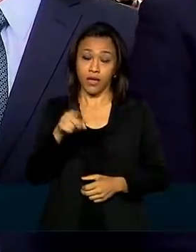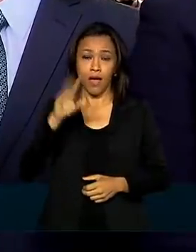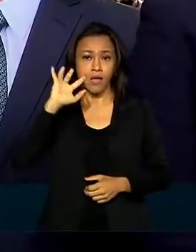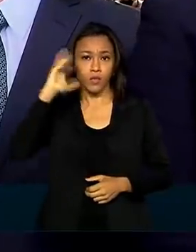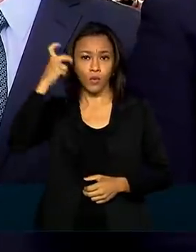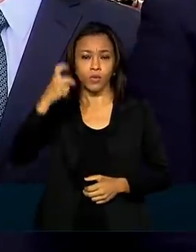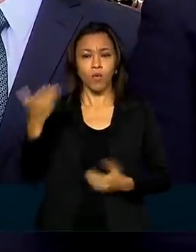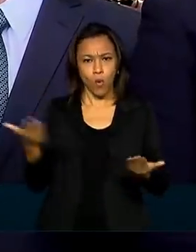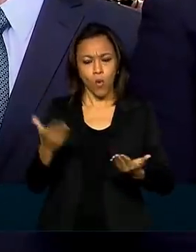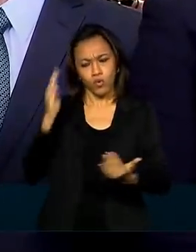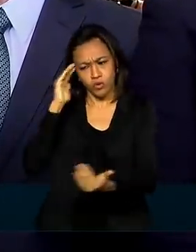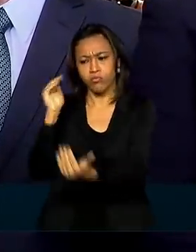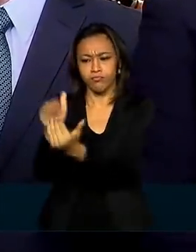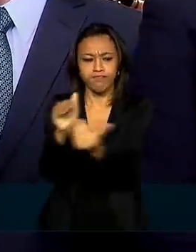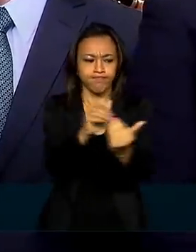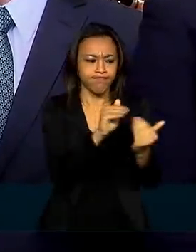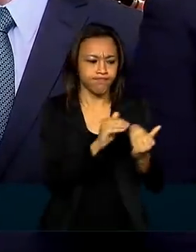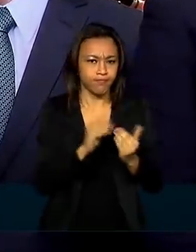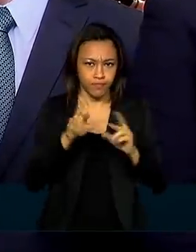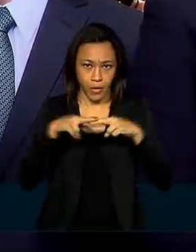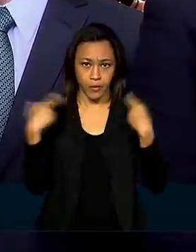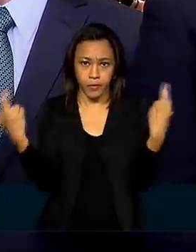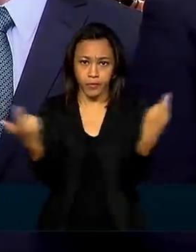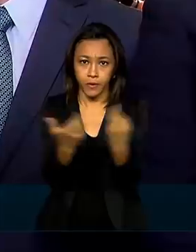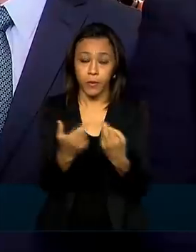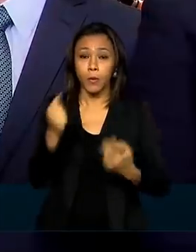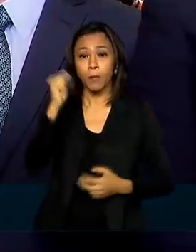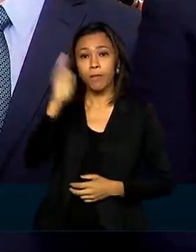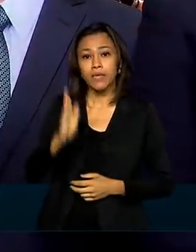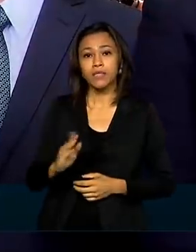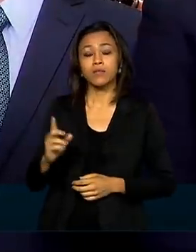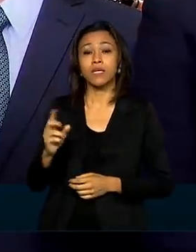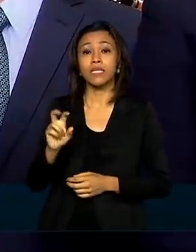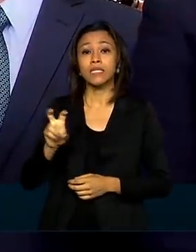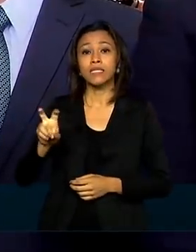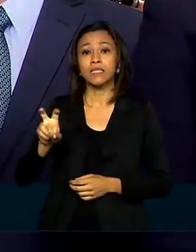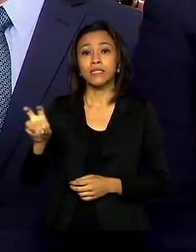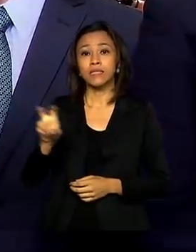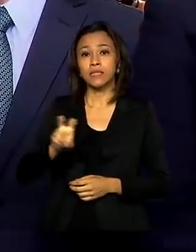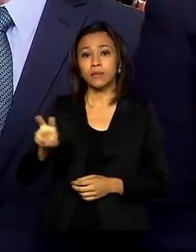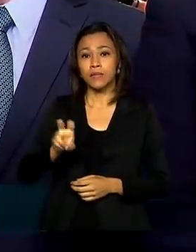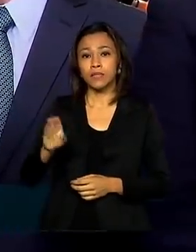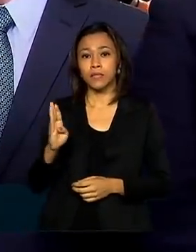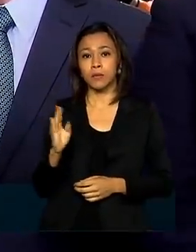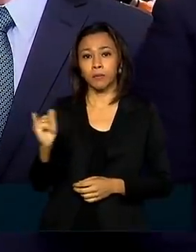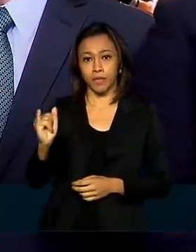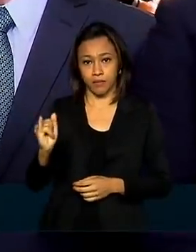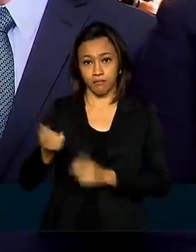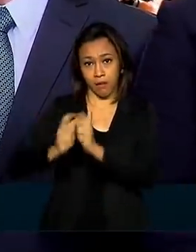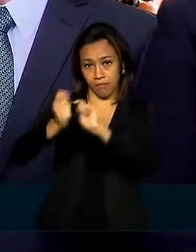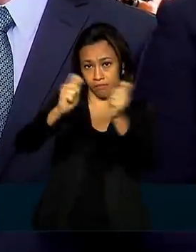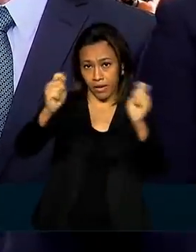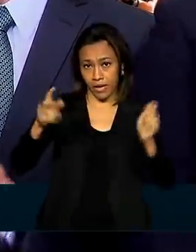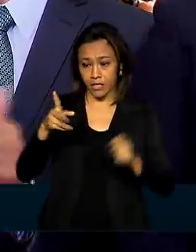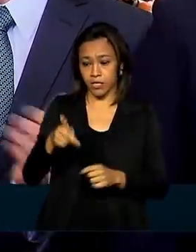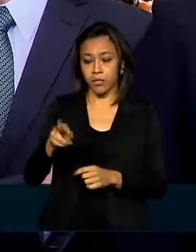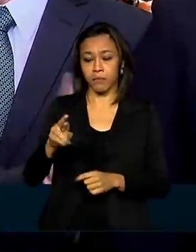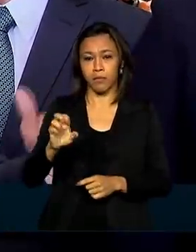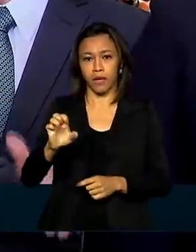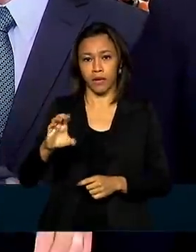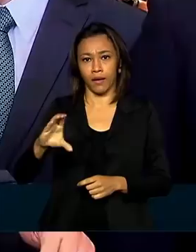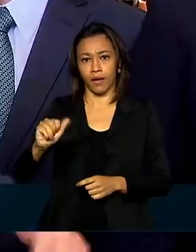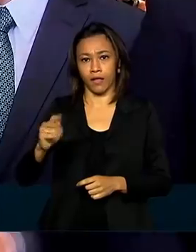hoje num consenso. O Brasil tem, no orçamento, R 55 bilhões para pagar de precatório e nós vamos